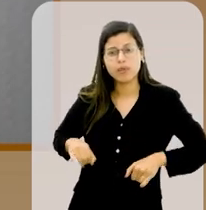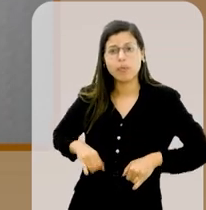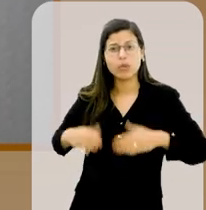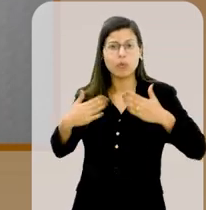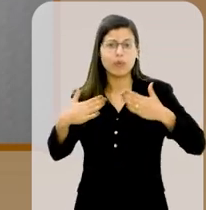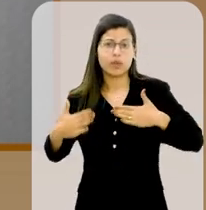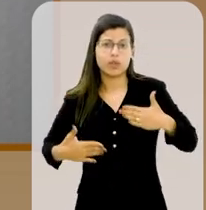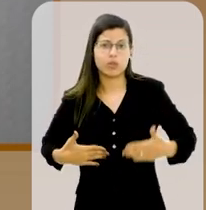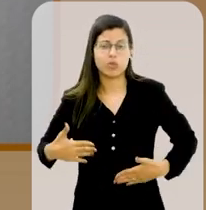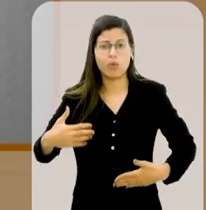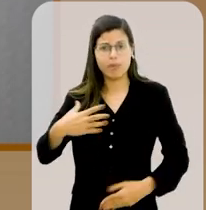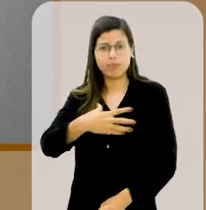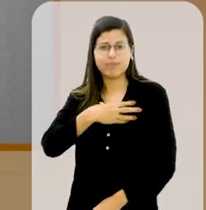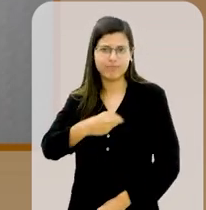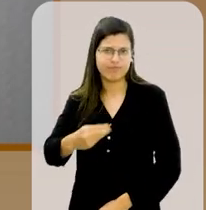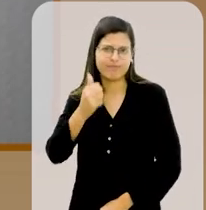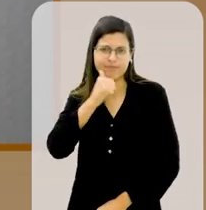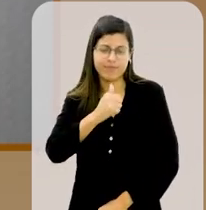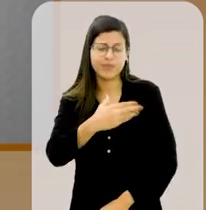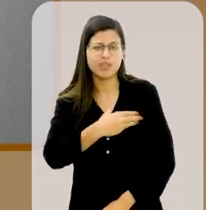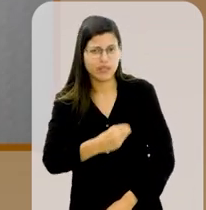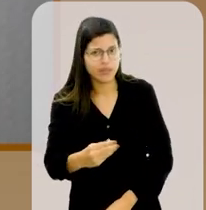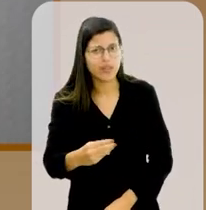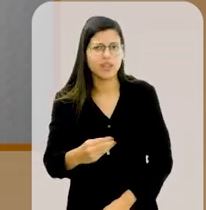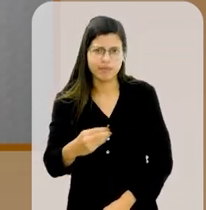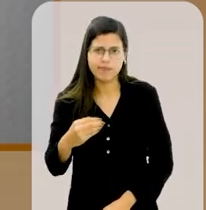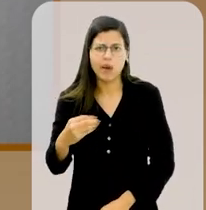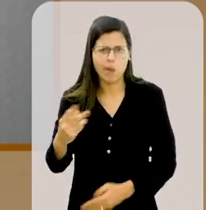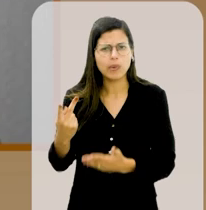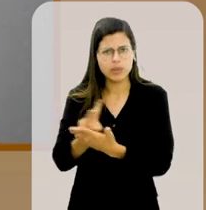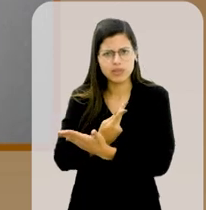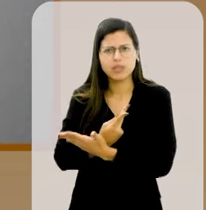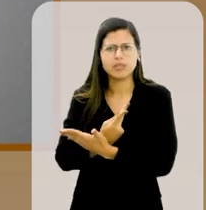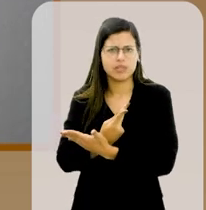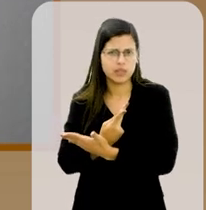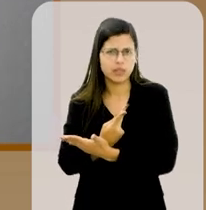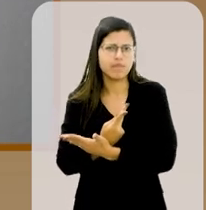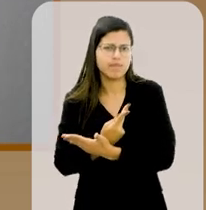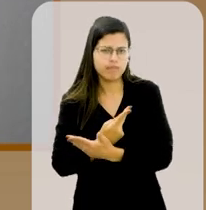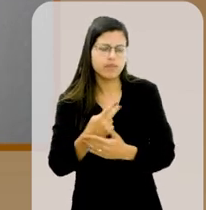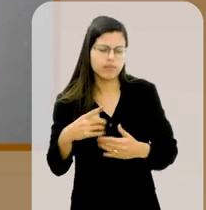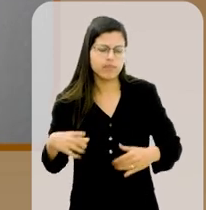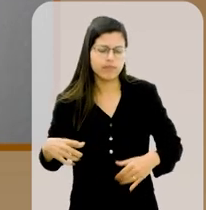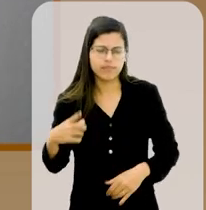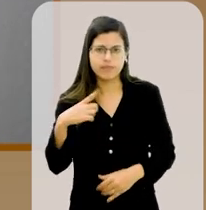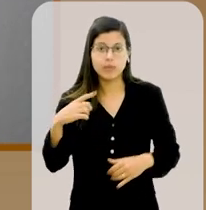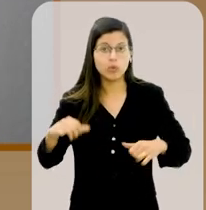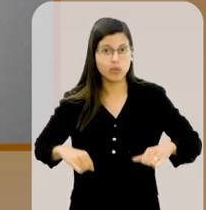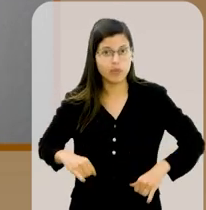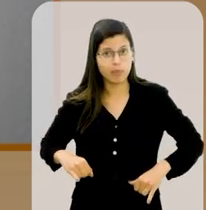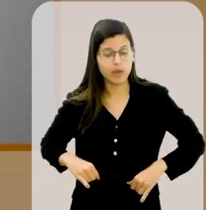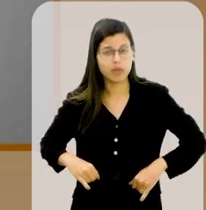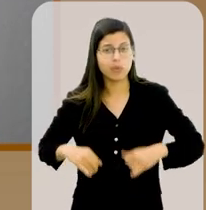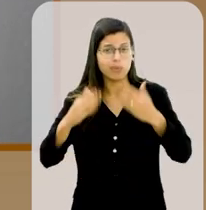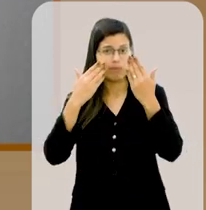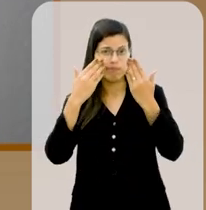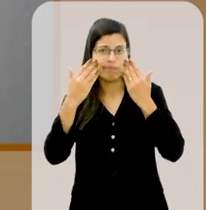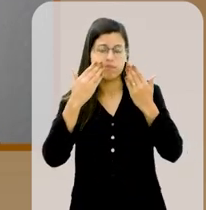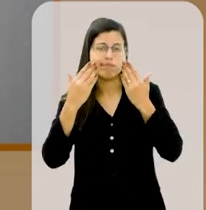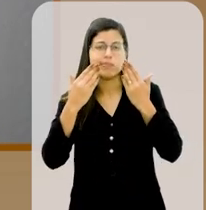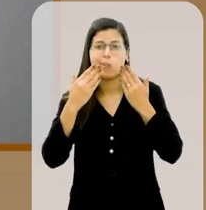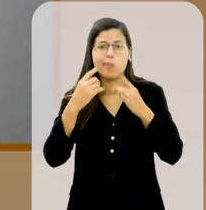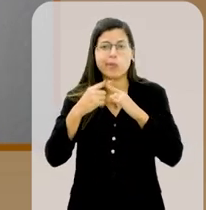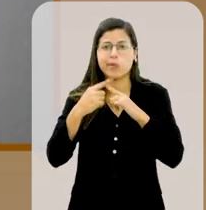minhas filhas sofriam. Isso aí foi o que mais... O meu maior sofrimento psicológico era esse. Porque eu não tinha